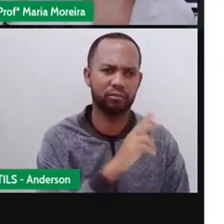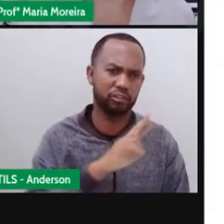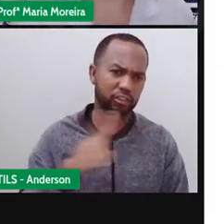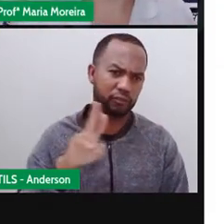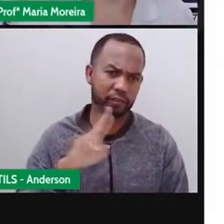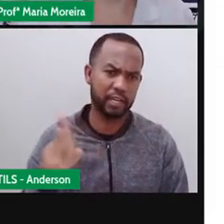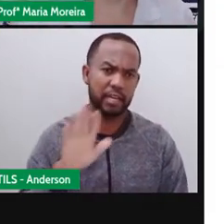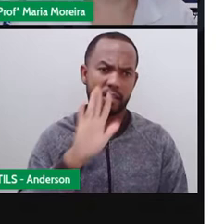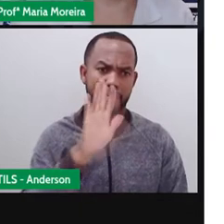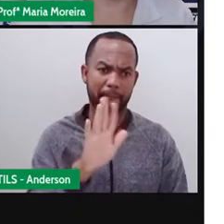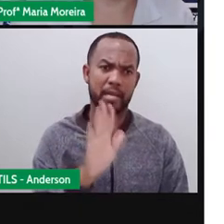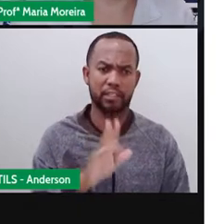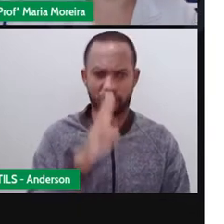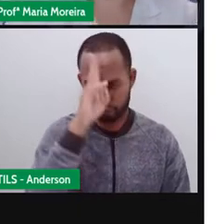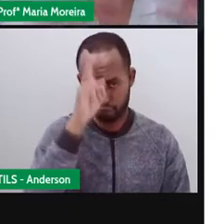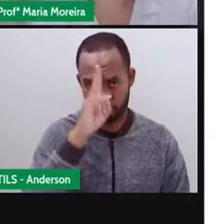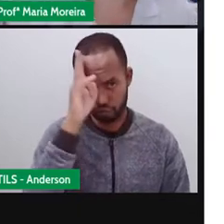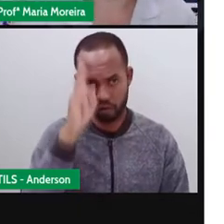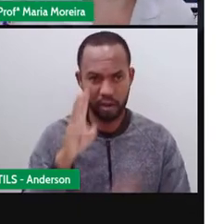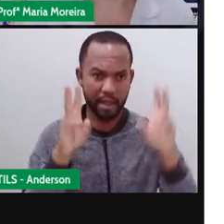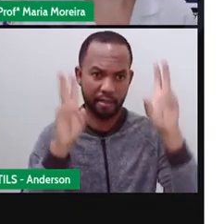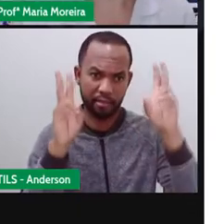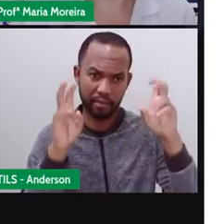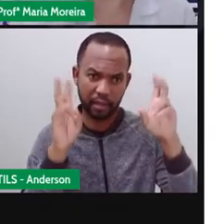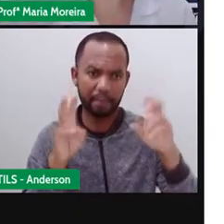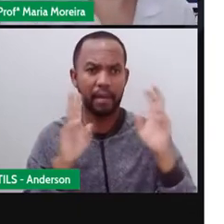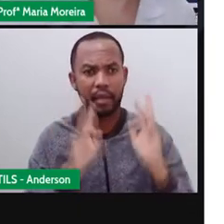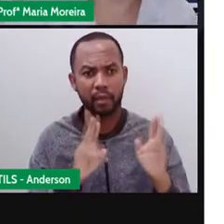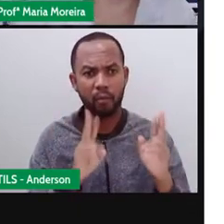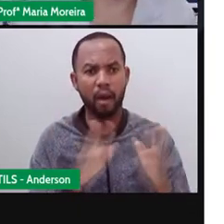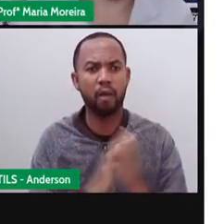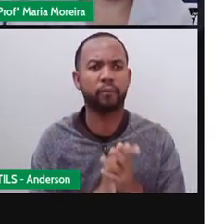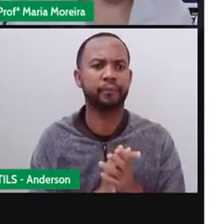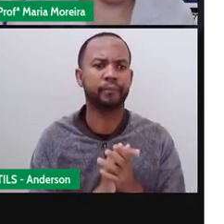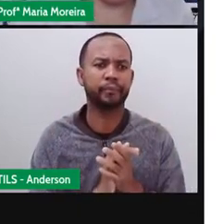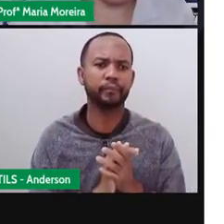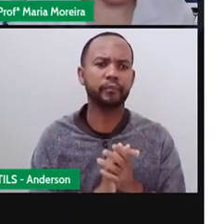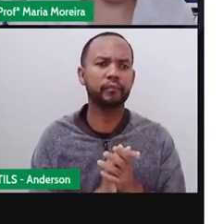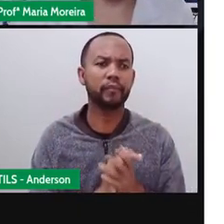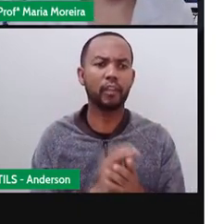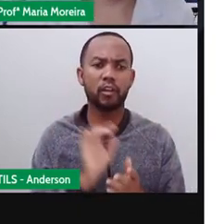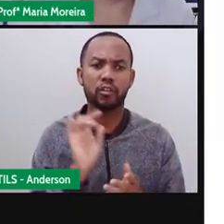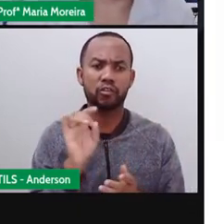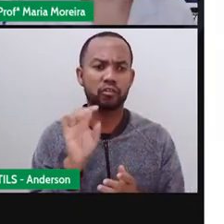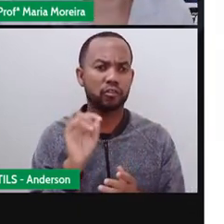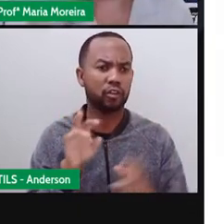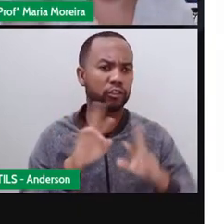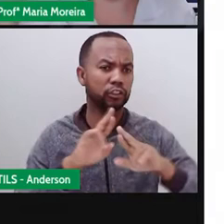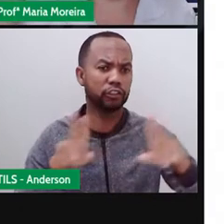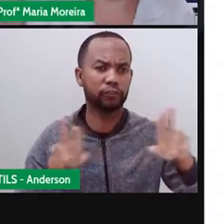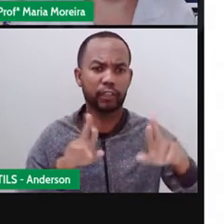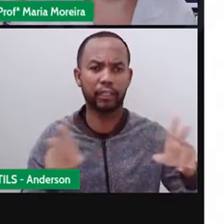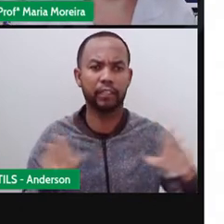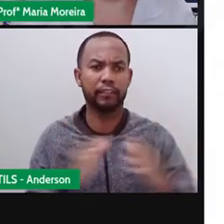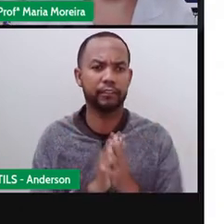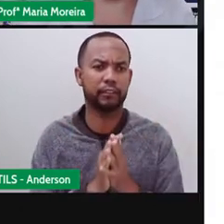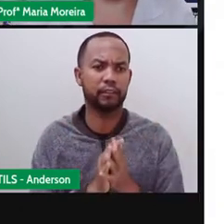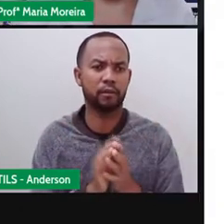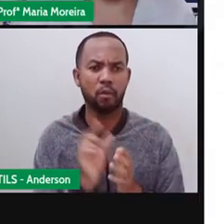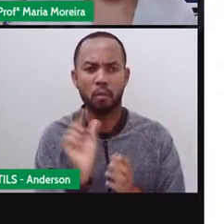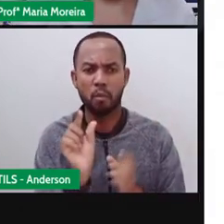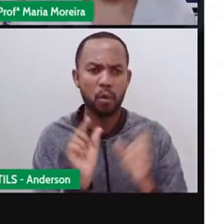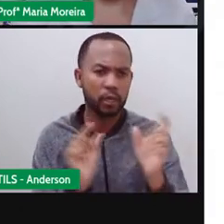Basicamente a mesma história. Ninguém ia colocar nada que não tenha acontecido naquela live. A história seria contada